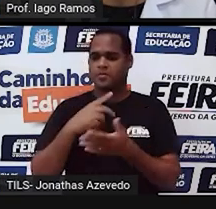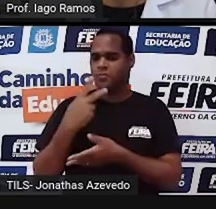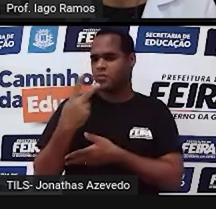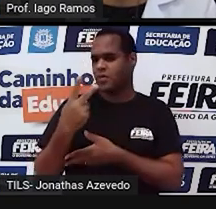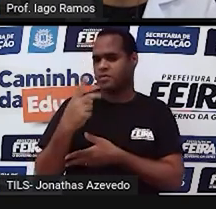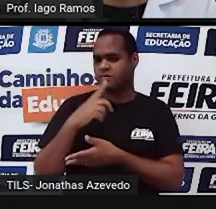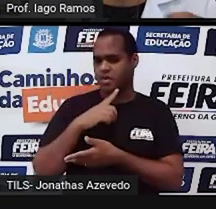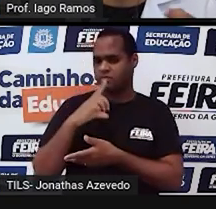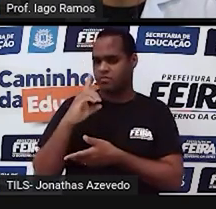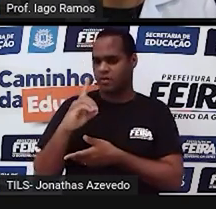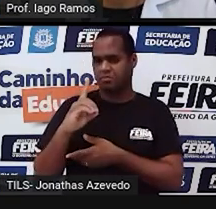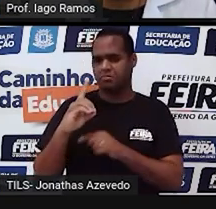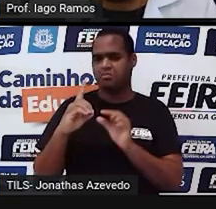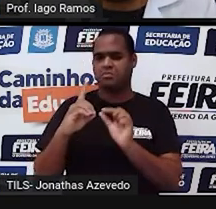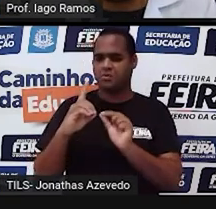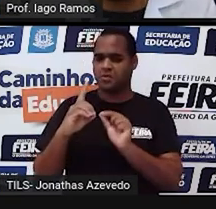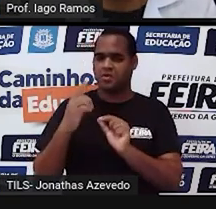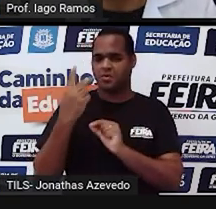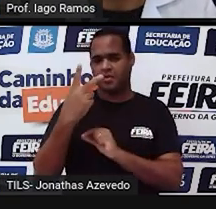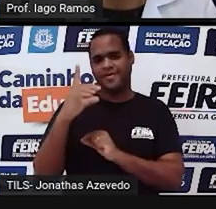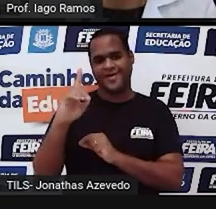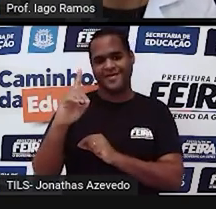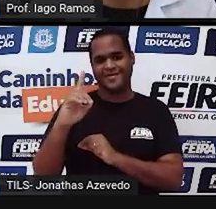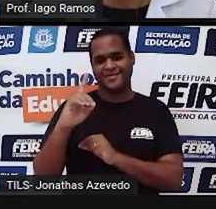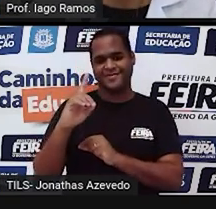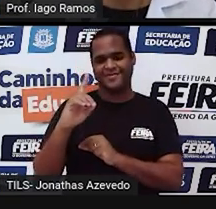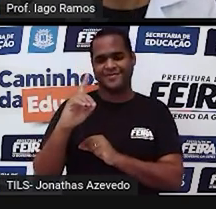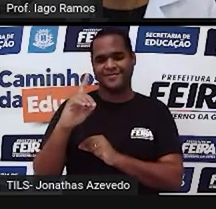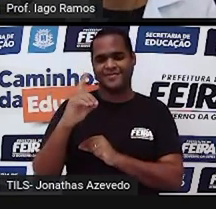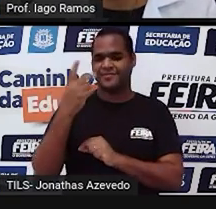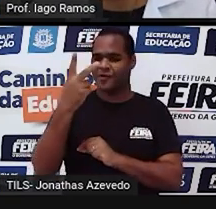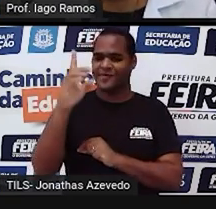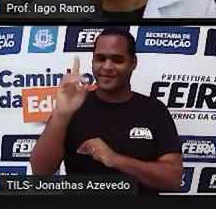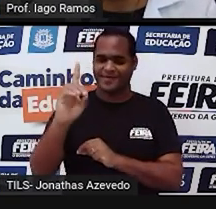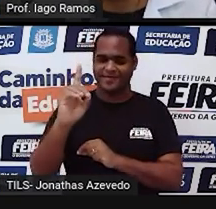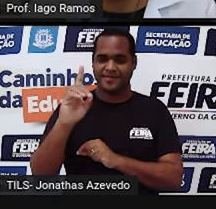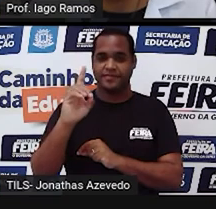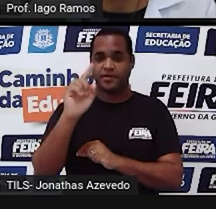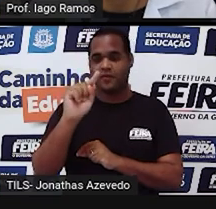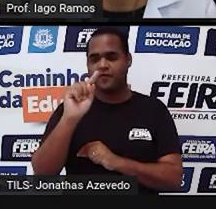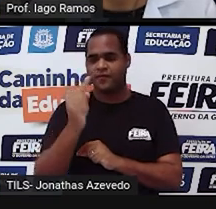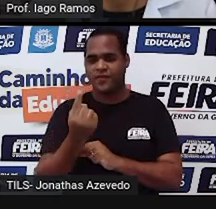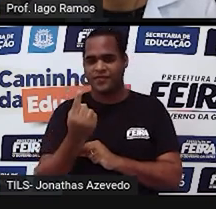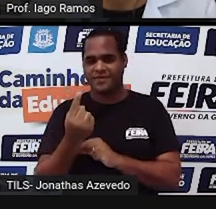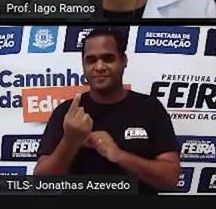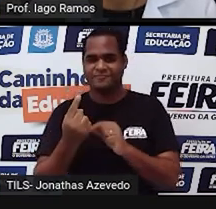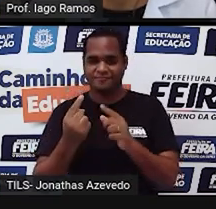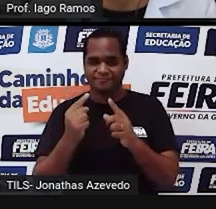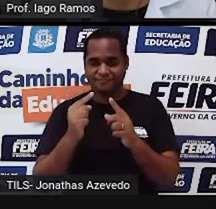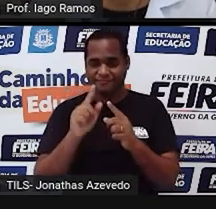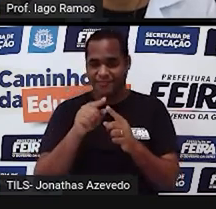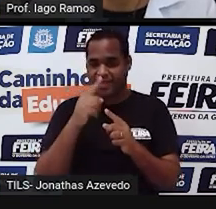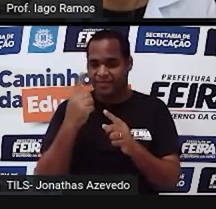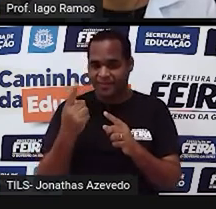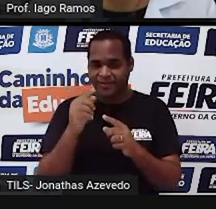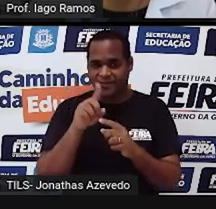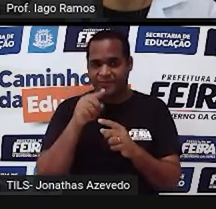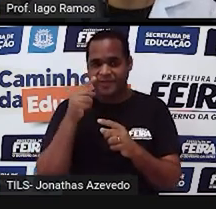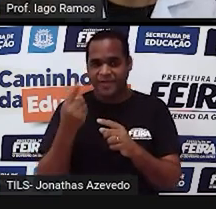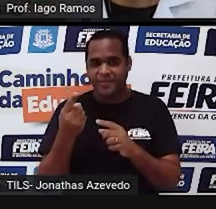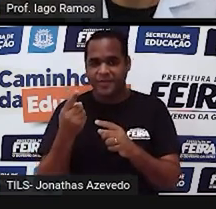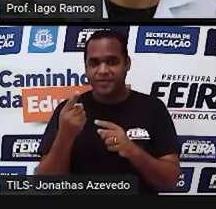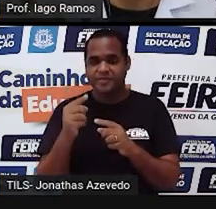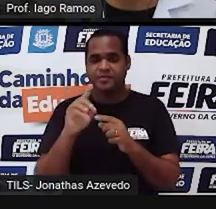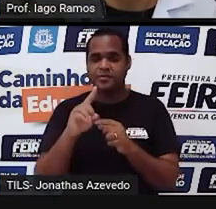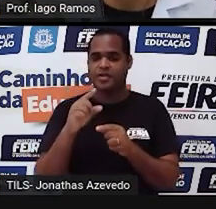aquele 2 ali é dois décimos. Então logo depois da vírgula a posição correta